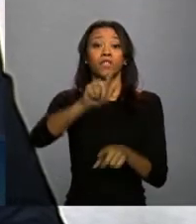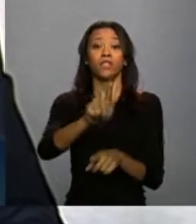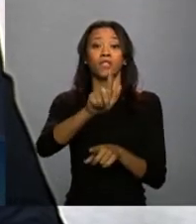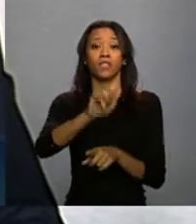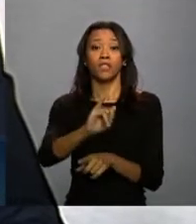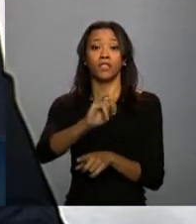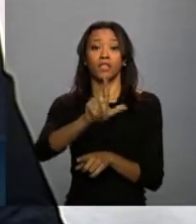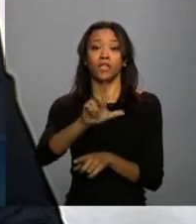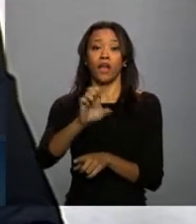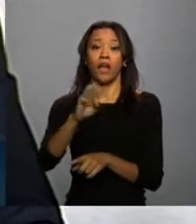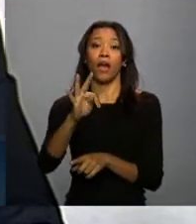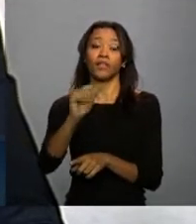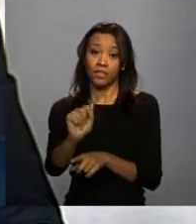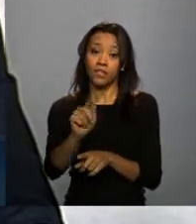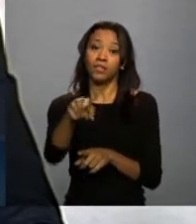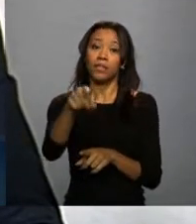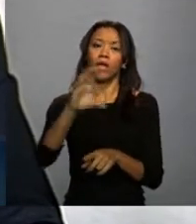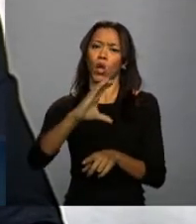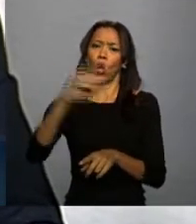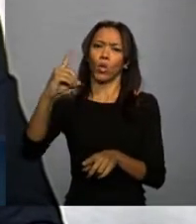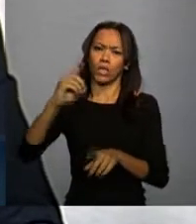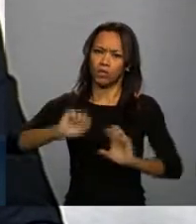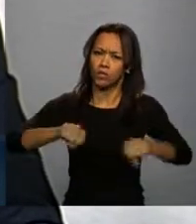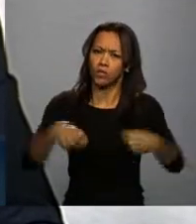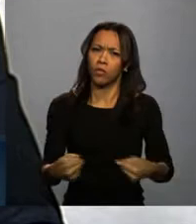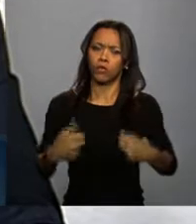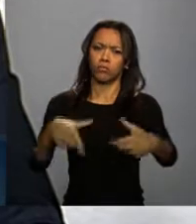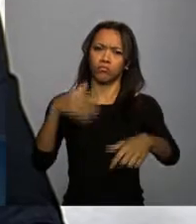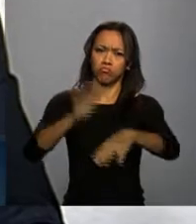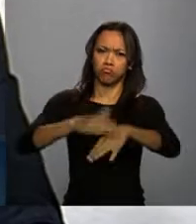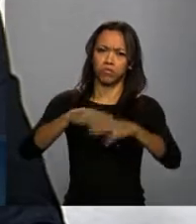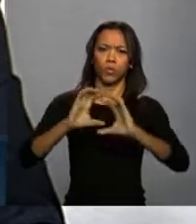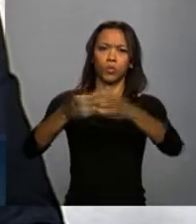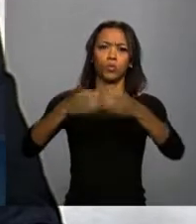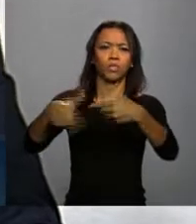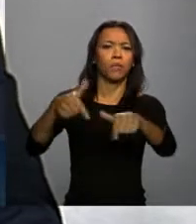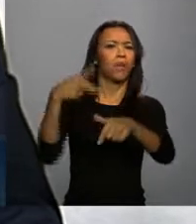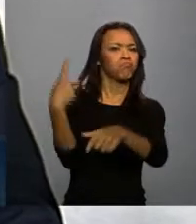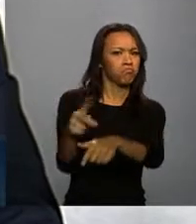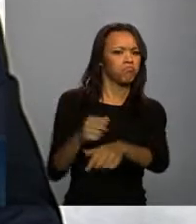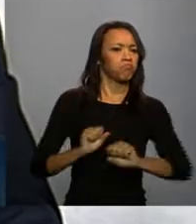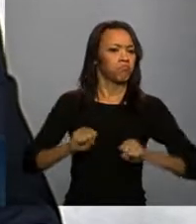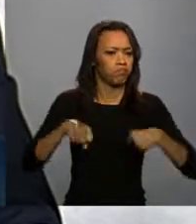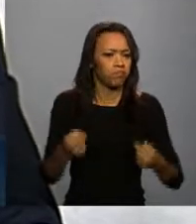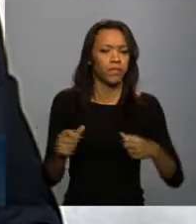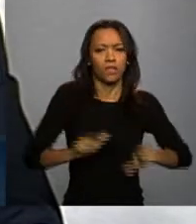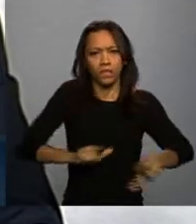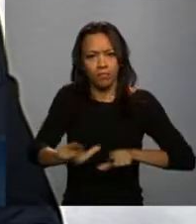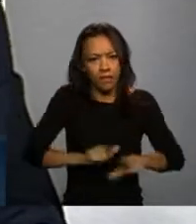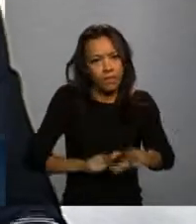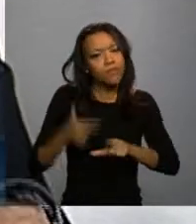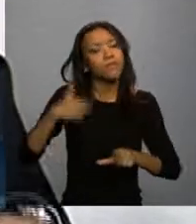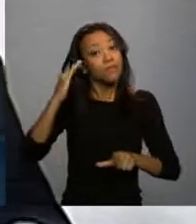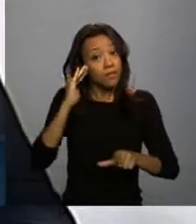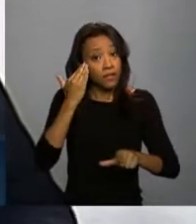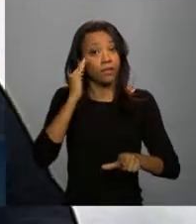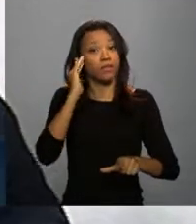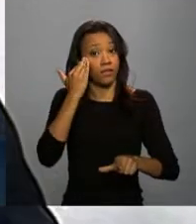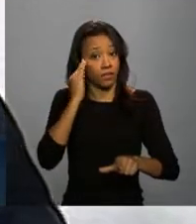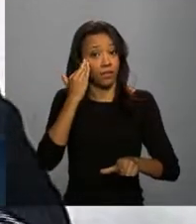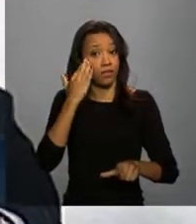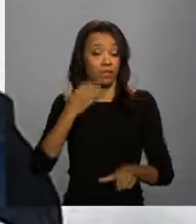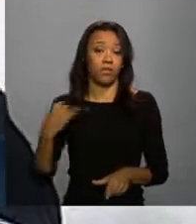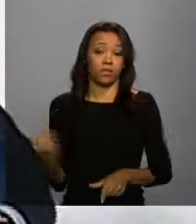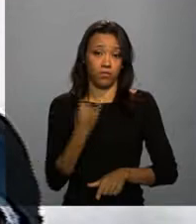DataSUS, vem coordenando um esforço muito grande da equipe e compreendendo essa determinação.